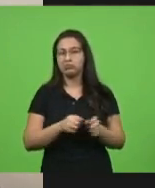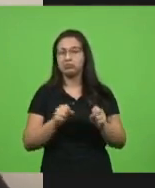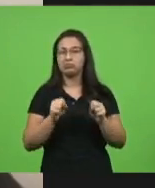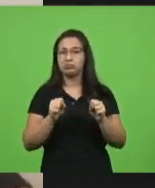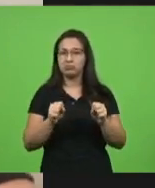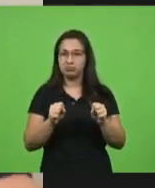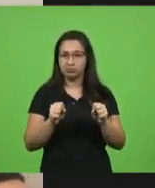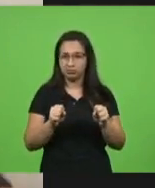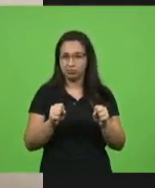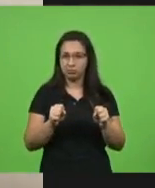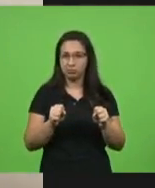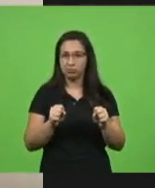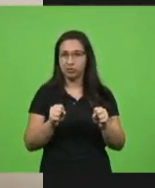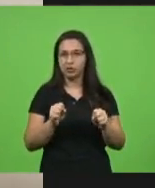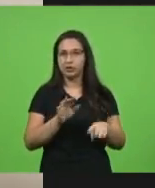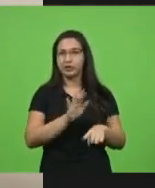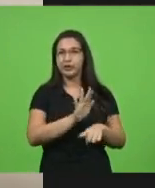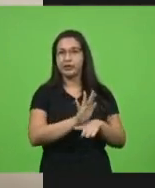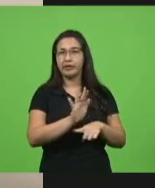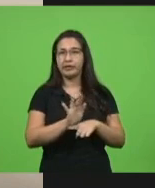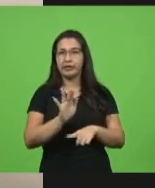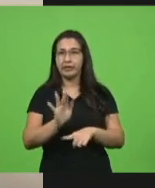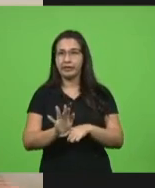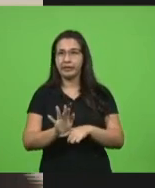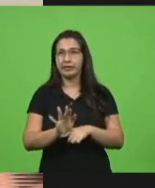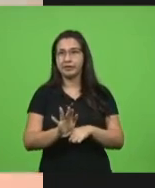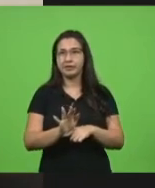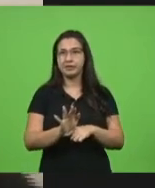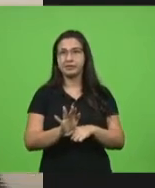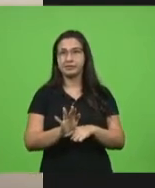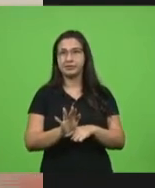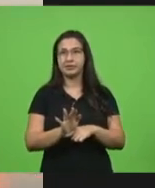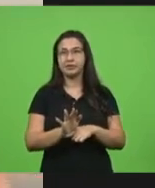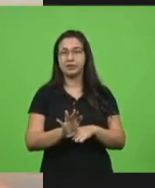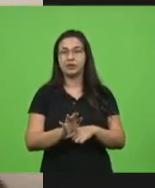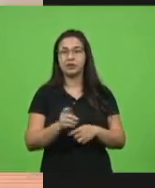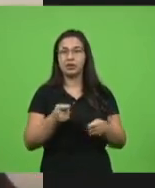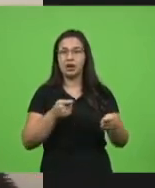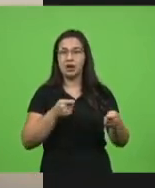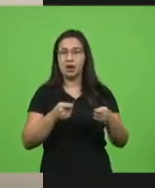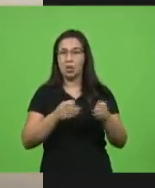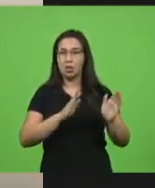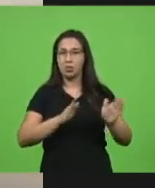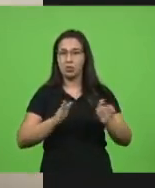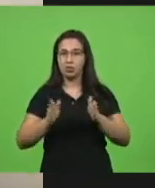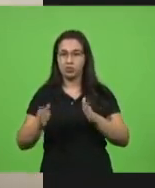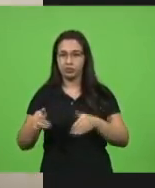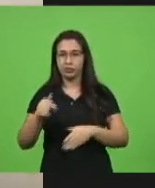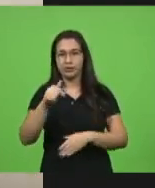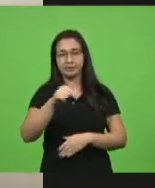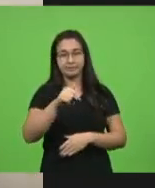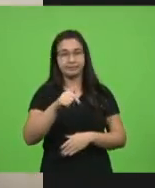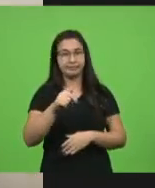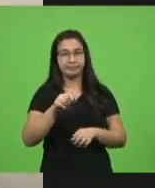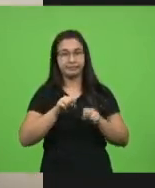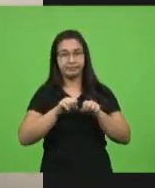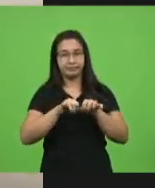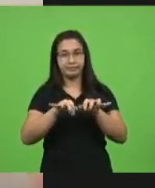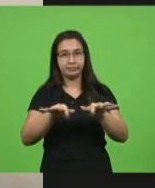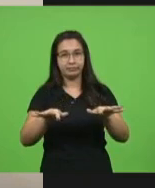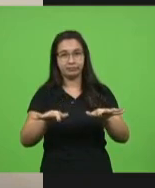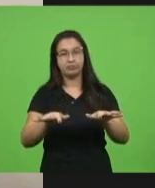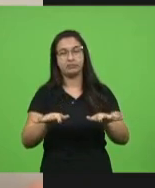desencadear um controle desta pandemia que nós estamos vivendo